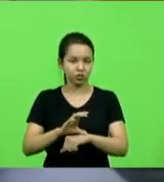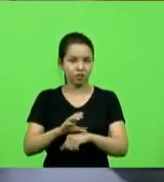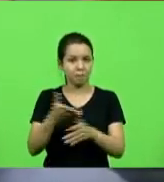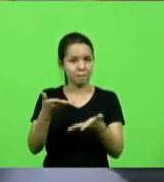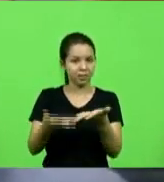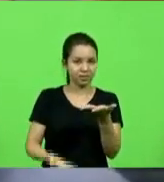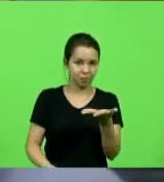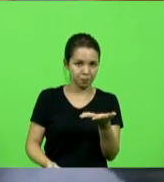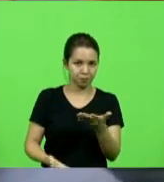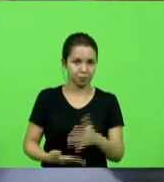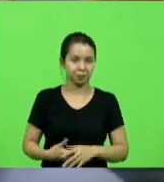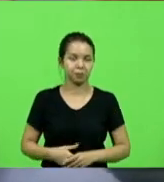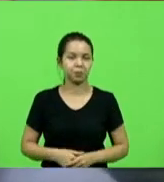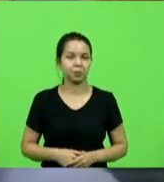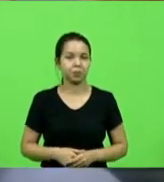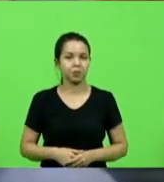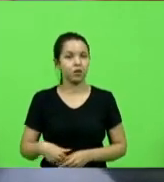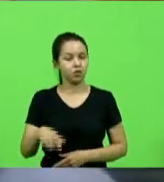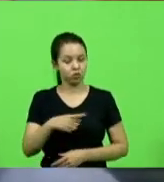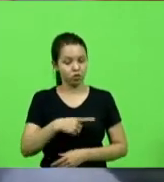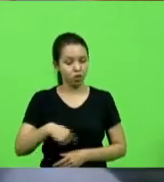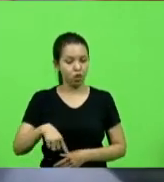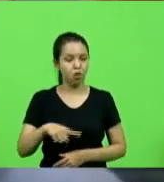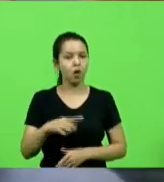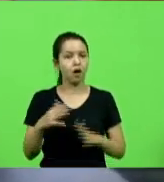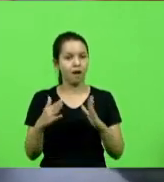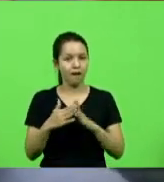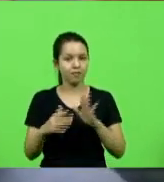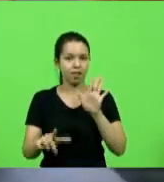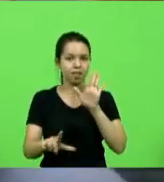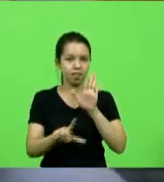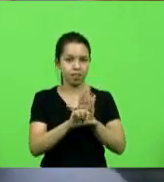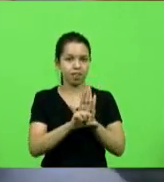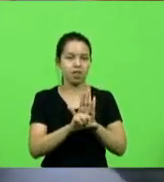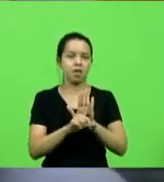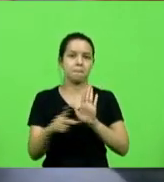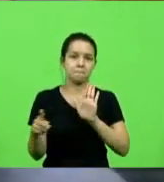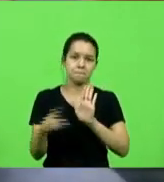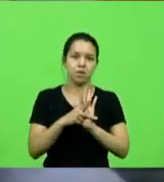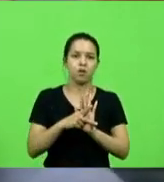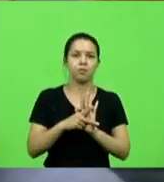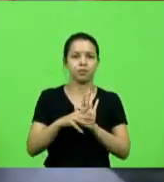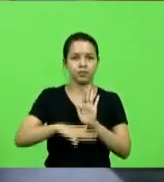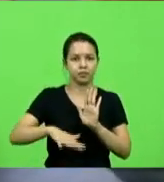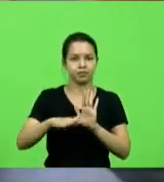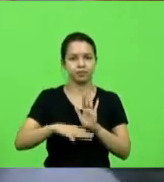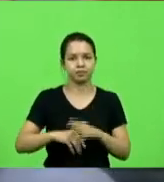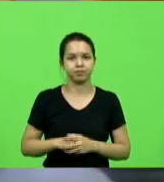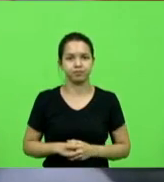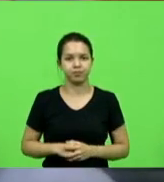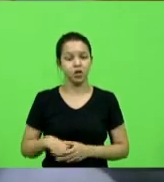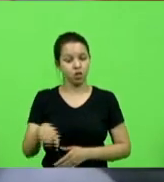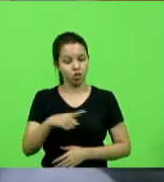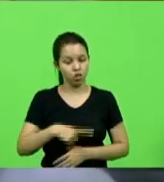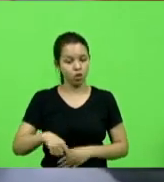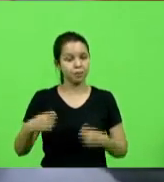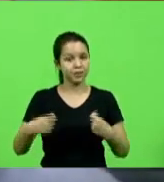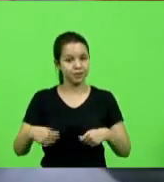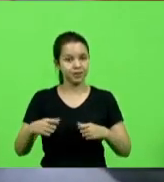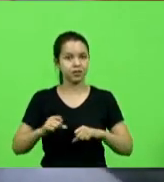Ora, nós somos uma casa de leis aqui, e nós temos que defender a lei.